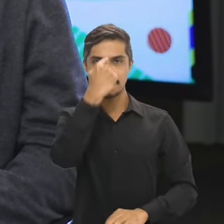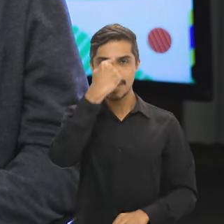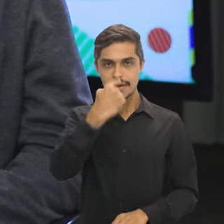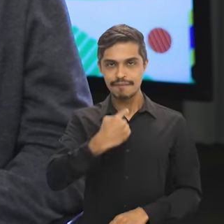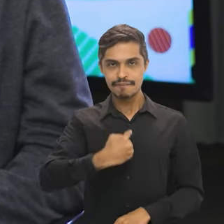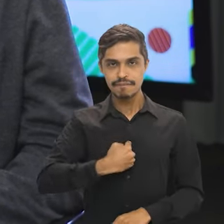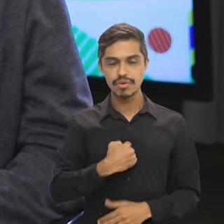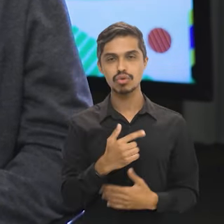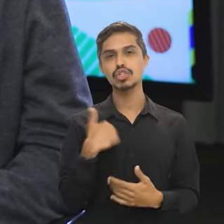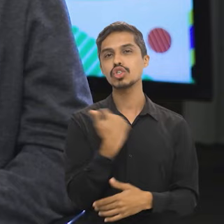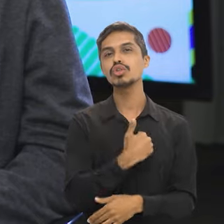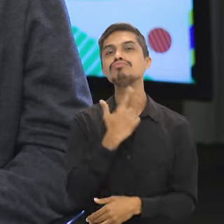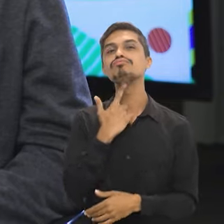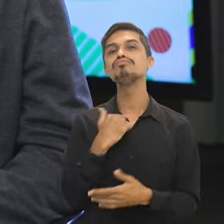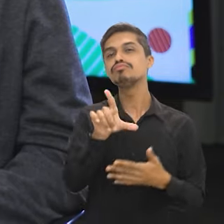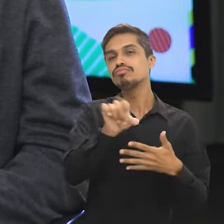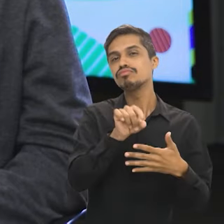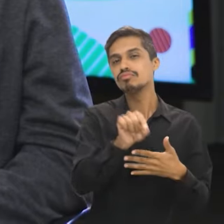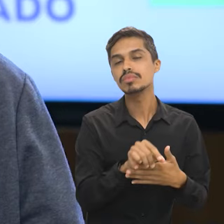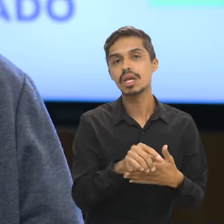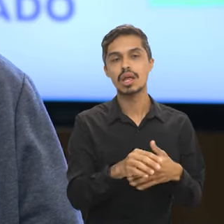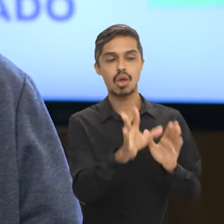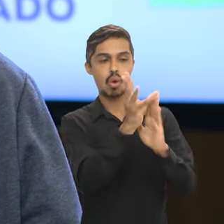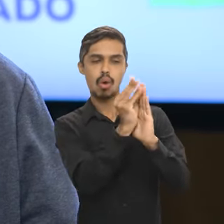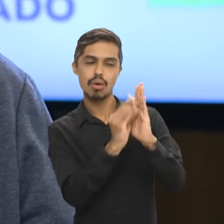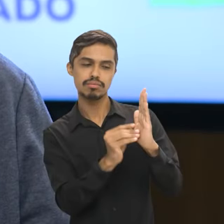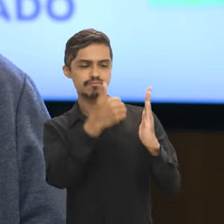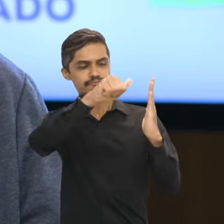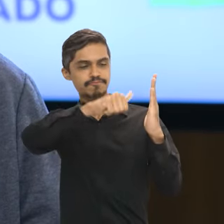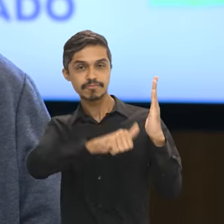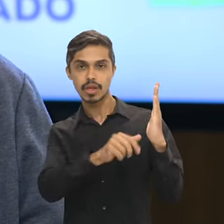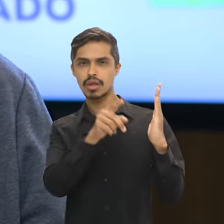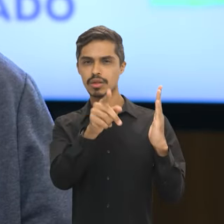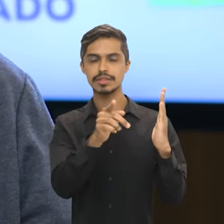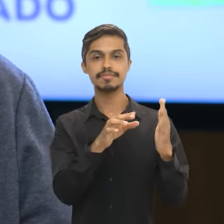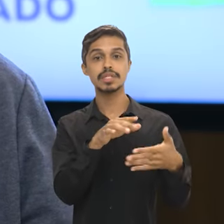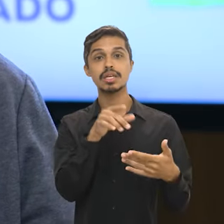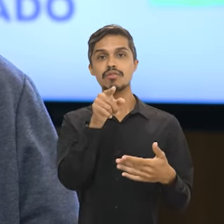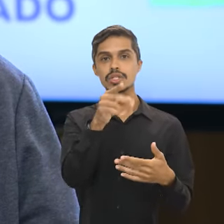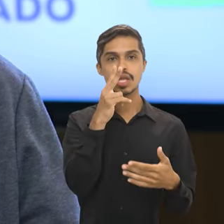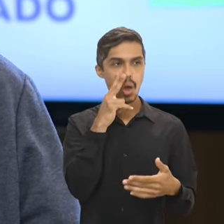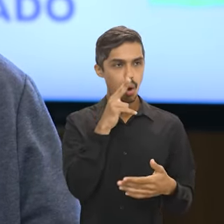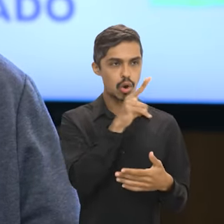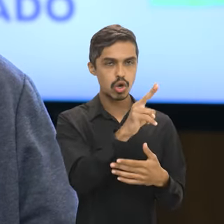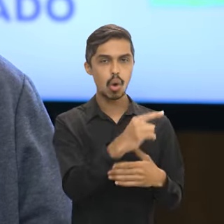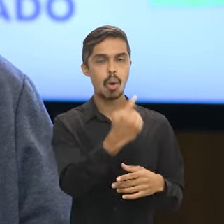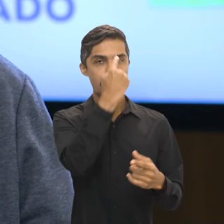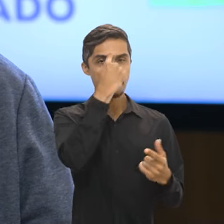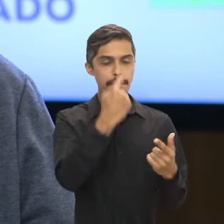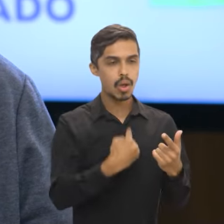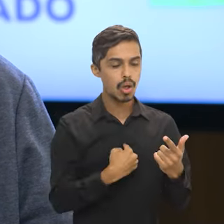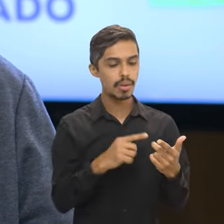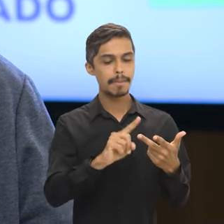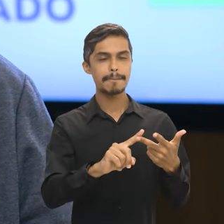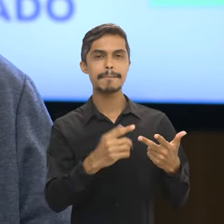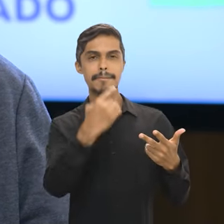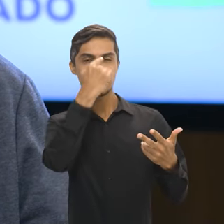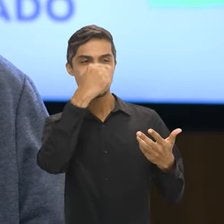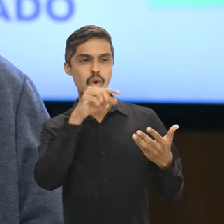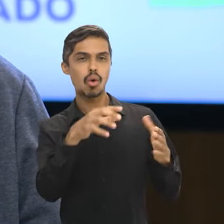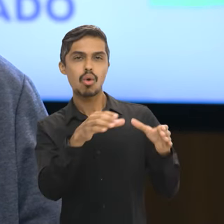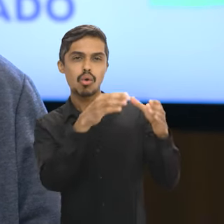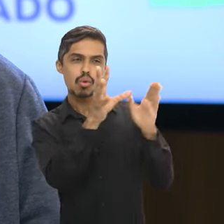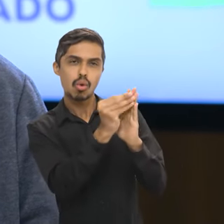daquele candidato que a gente gostaria de selecionar. E uma vez você tenha visto o bloco, o perfil e os